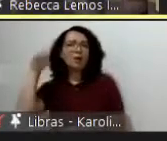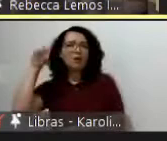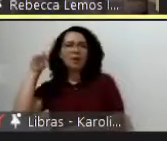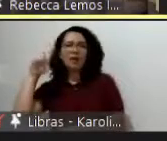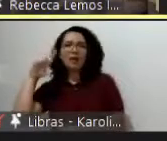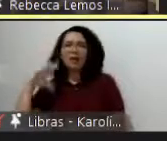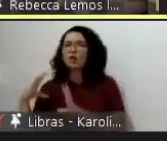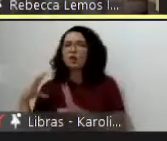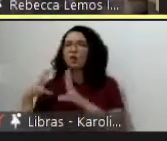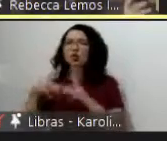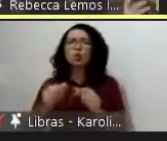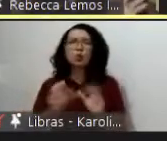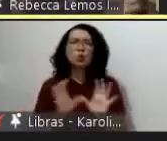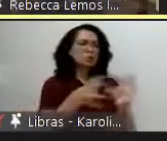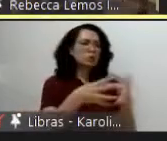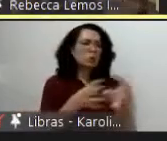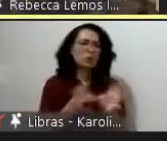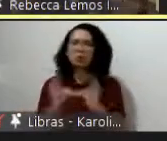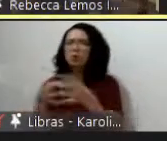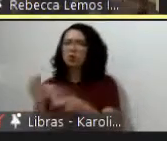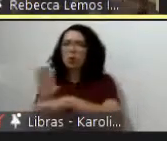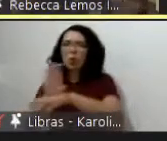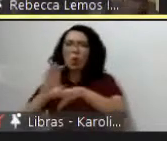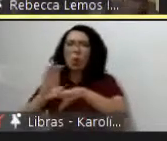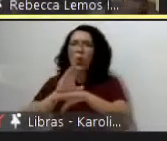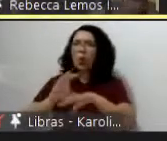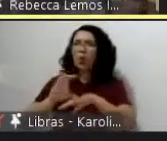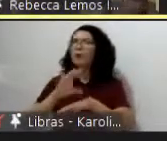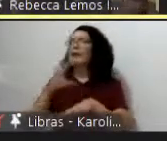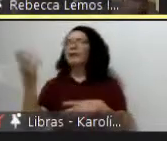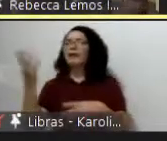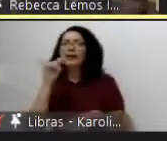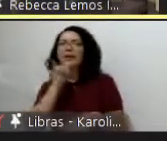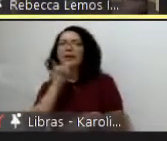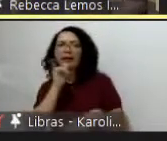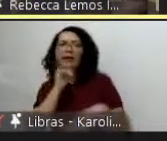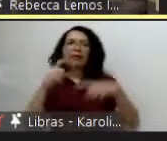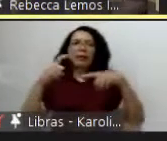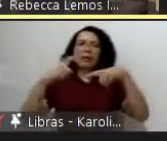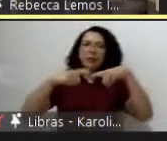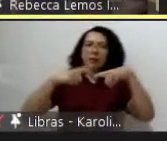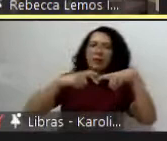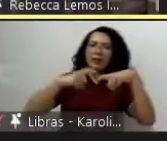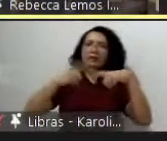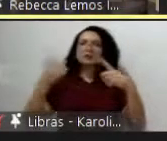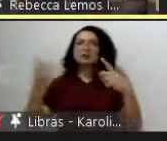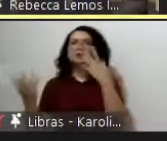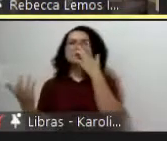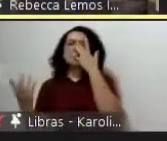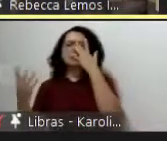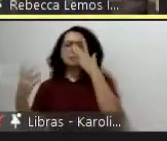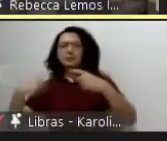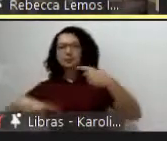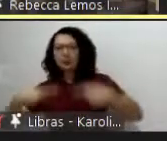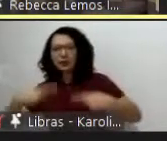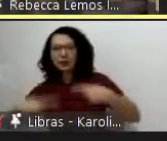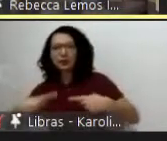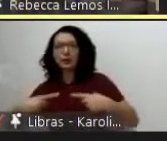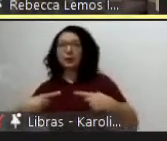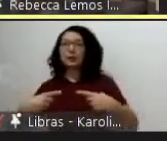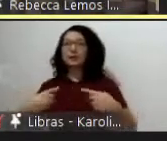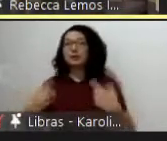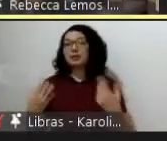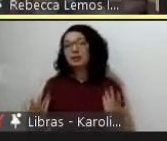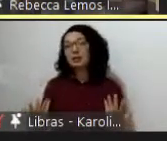engenharia de todos os campos onde eu dava curso sobre América Latina e a ideia a nível